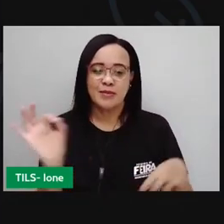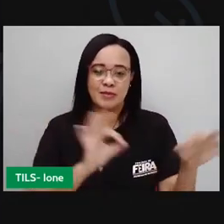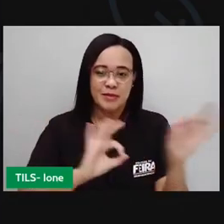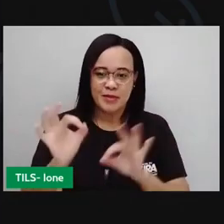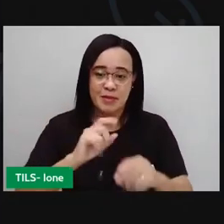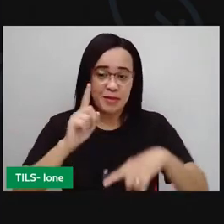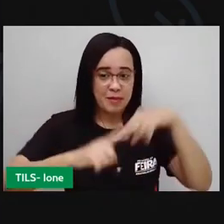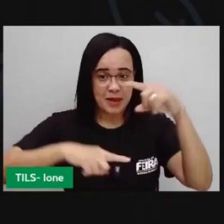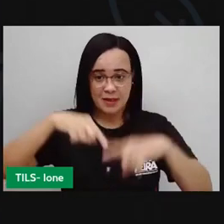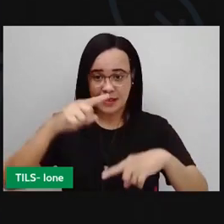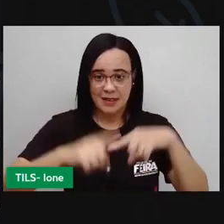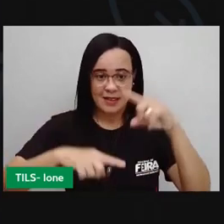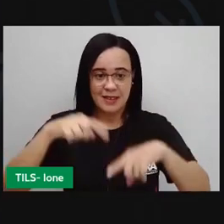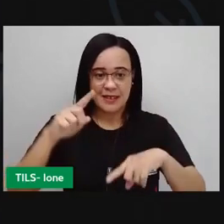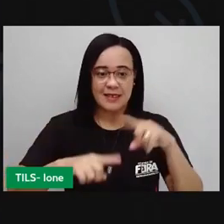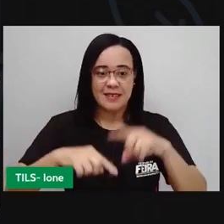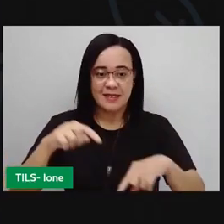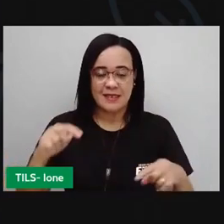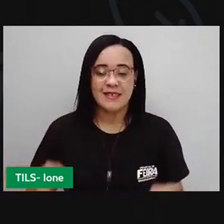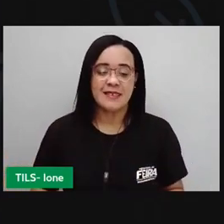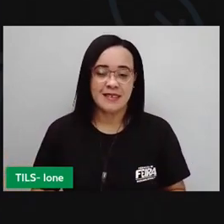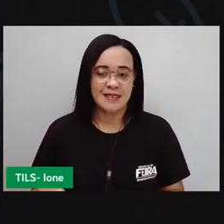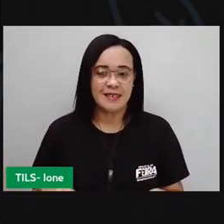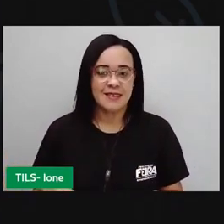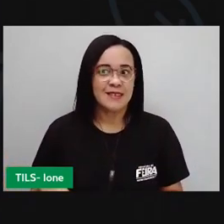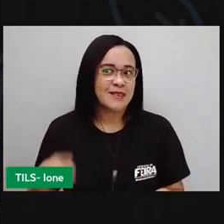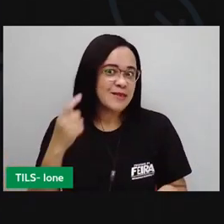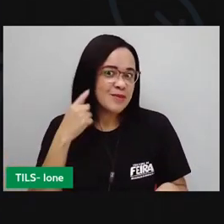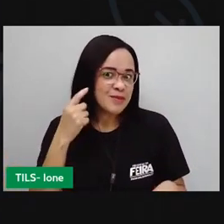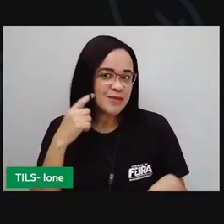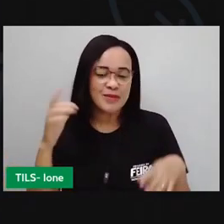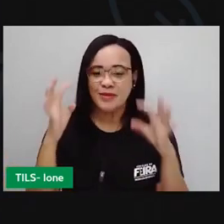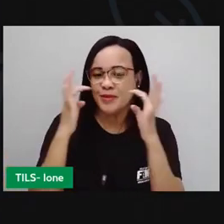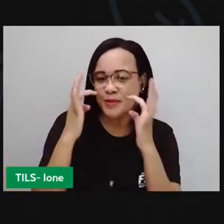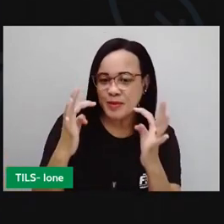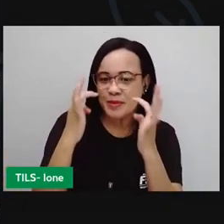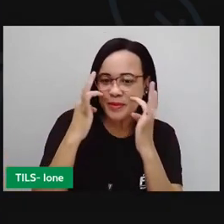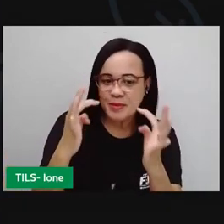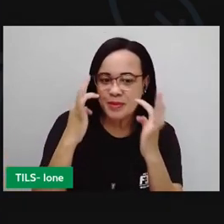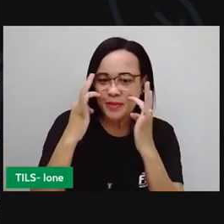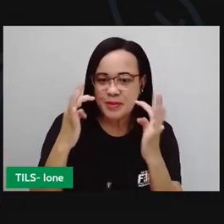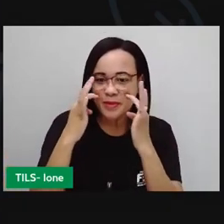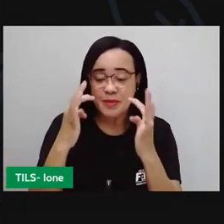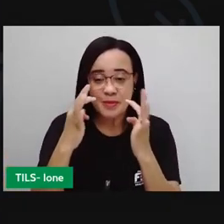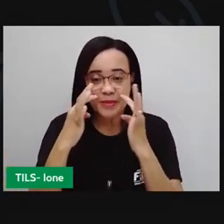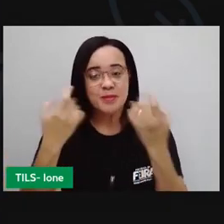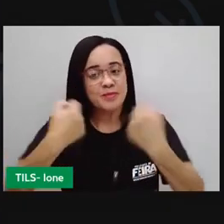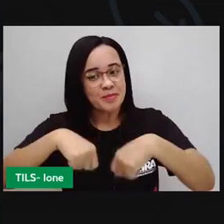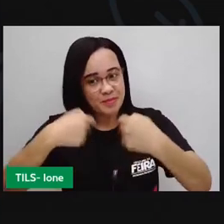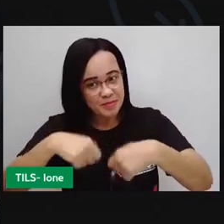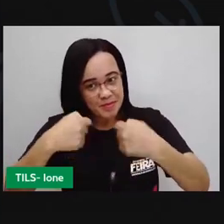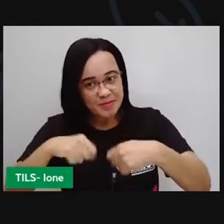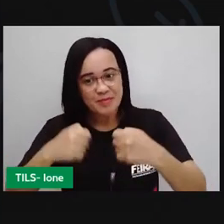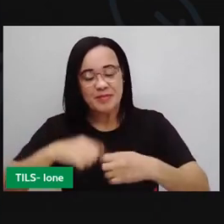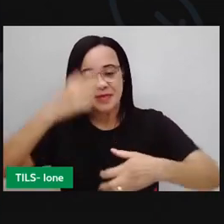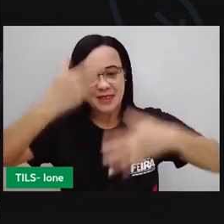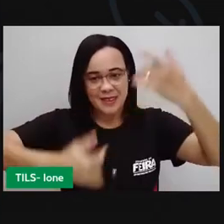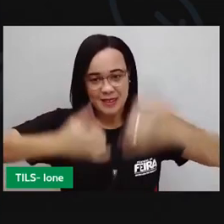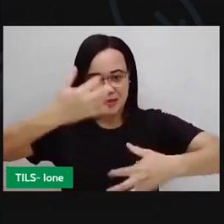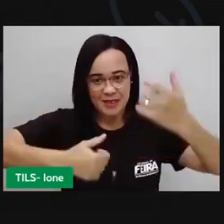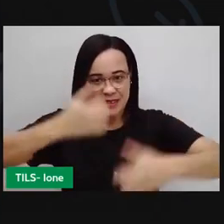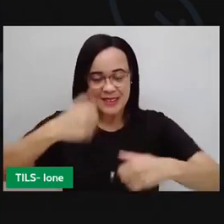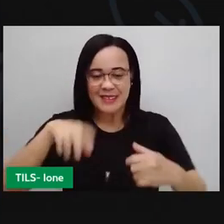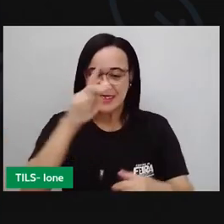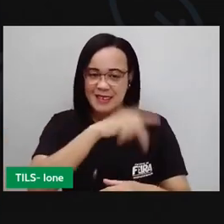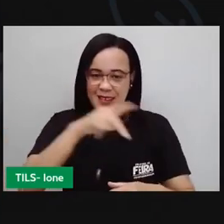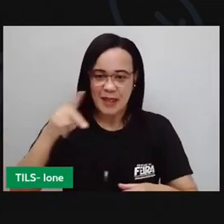materiais, preparem também aí os ouvidos, né? Os olhos, toda a atenção, para que explicação da proa aí,